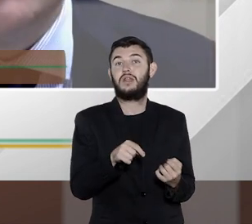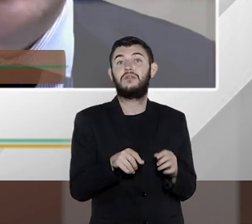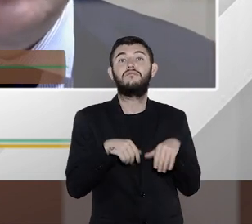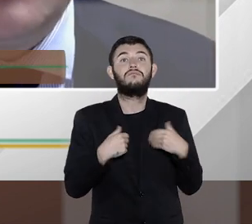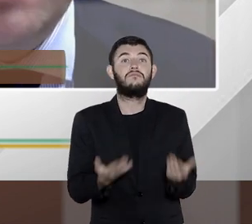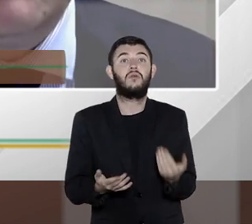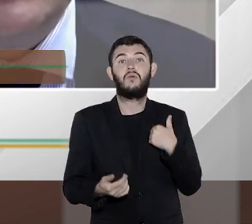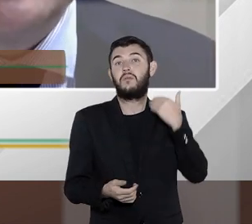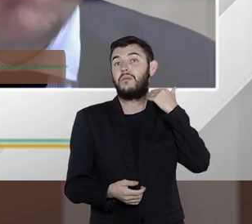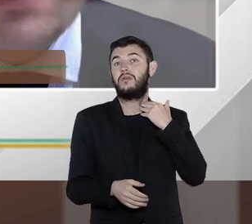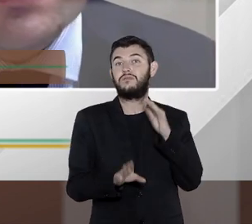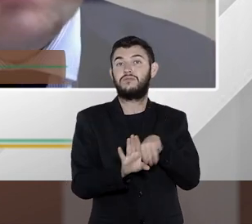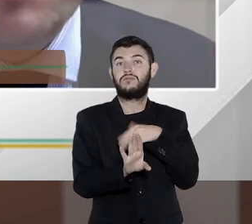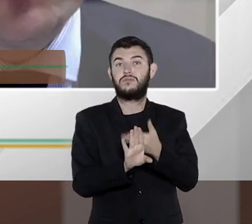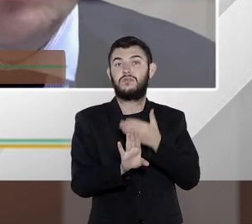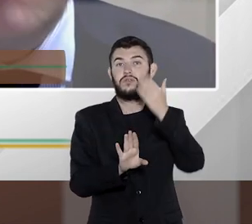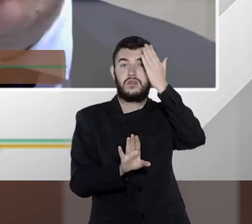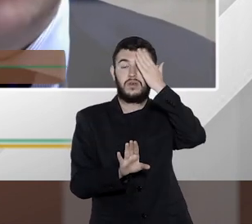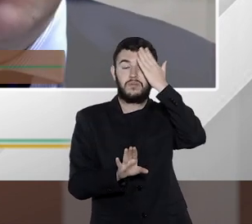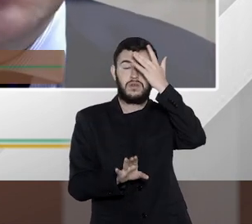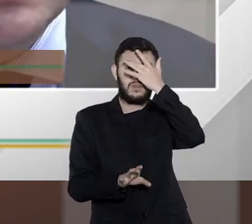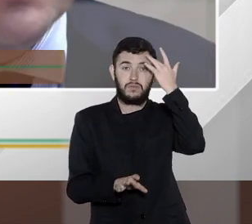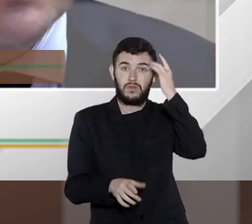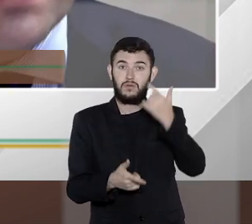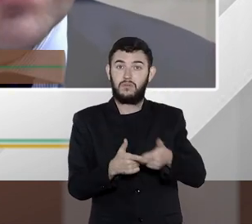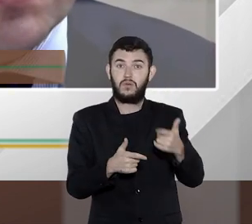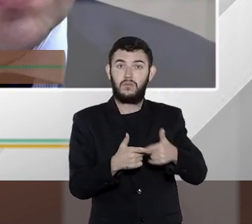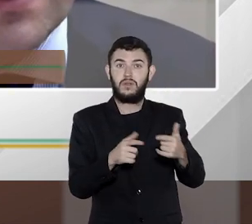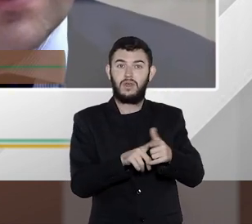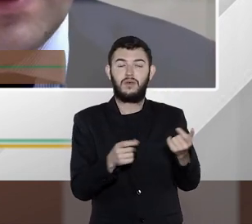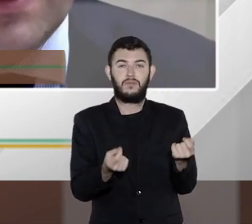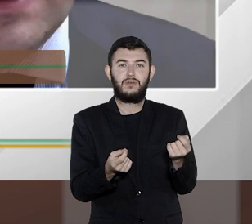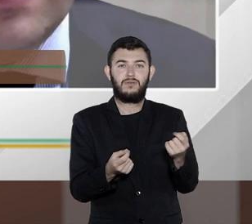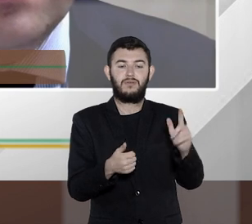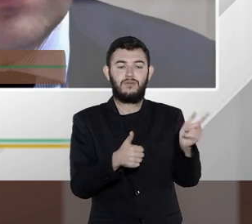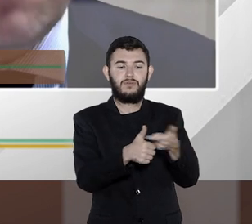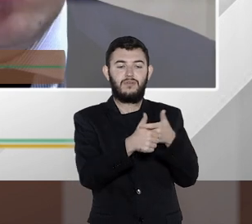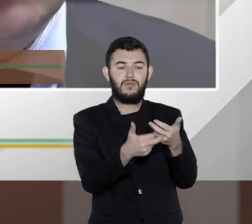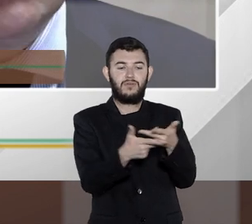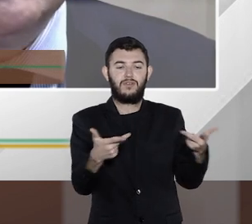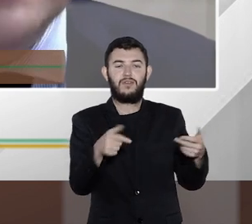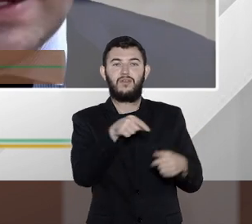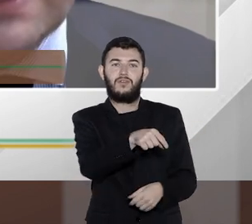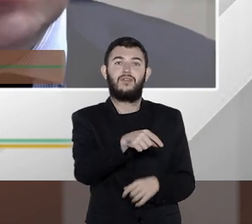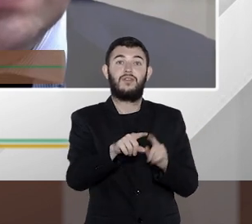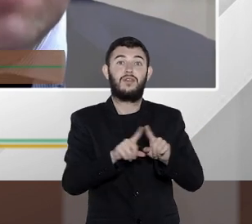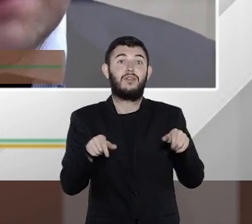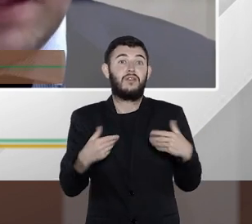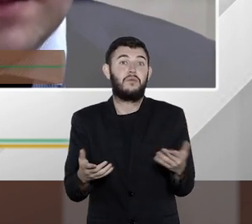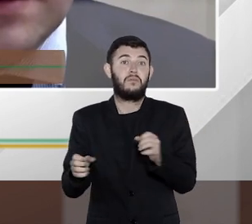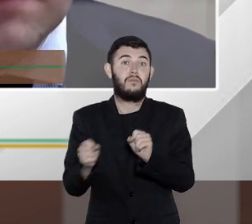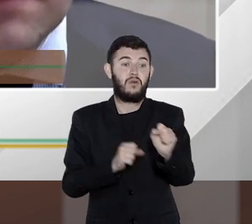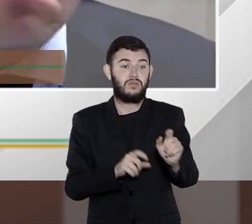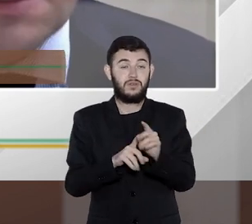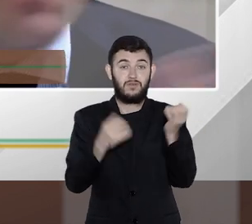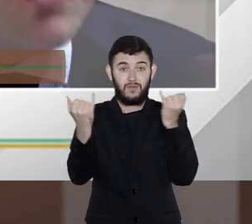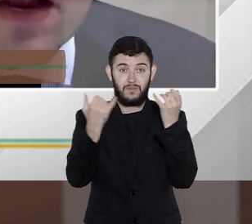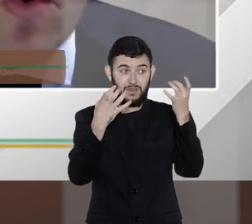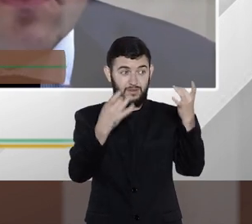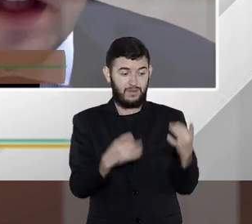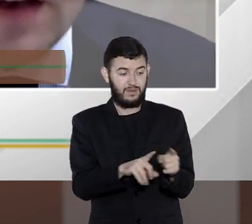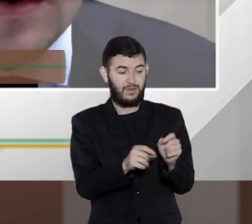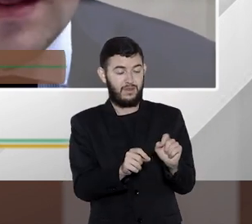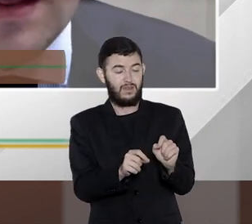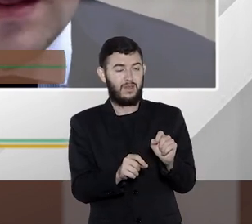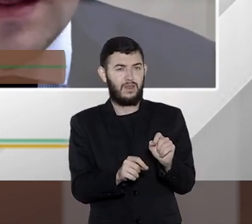o banco já indiretamente vai saber que aquela pessoa tem problemas financeiros então ela pode utilizar isso indevidamente mesmo